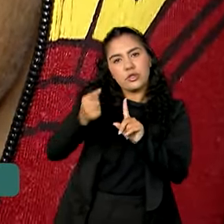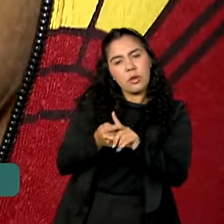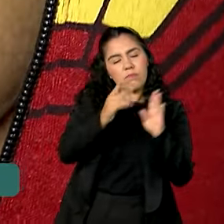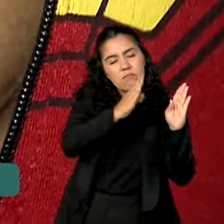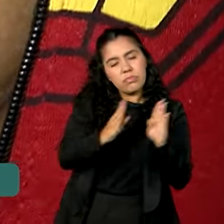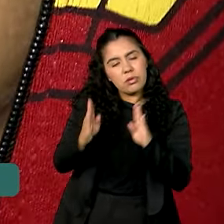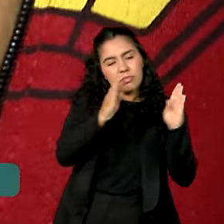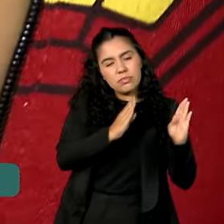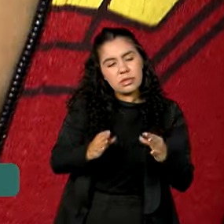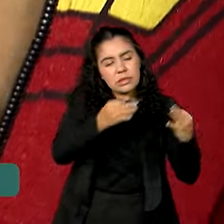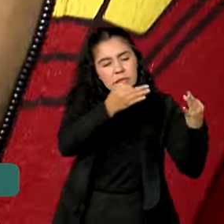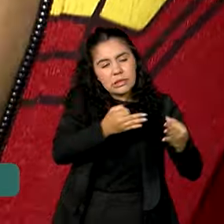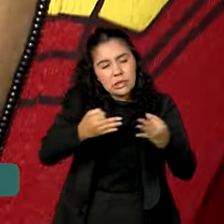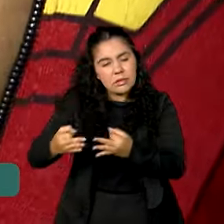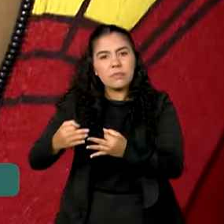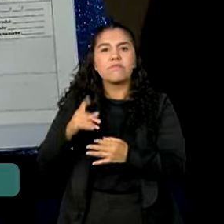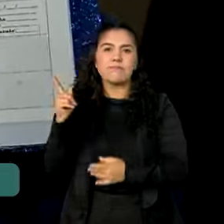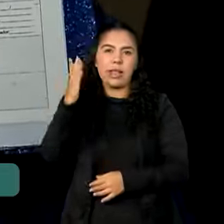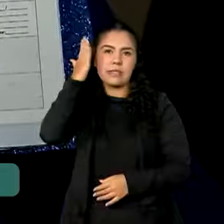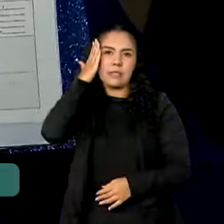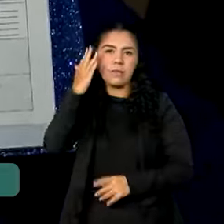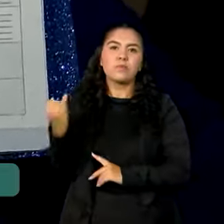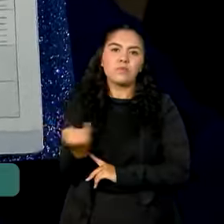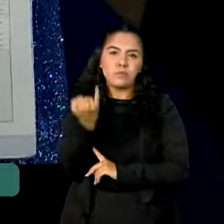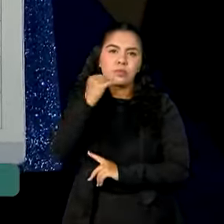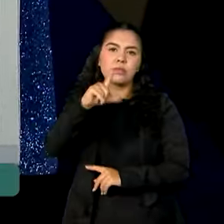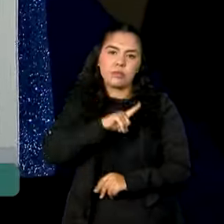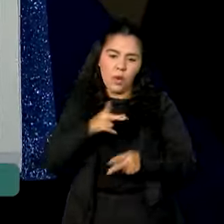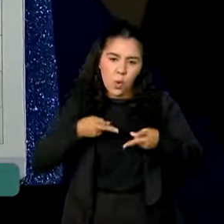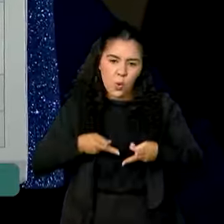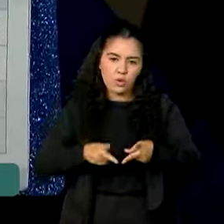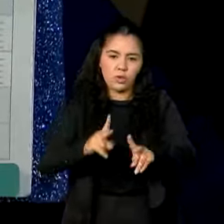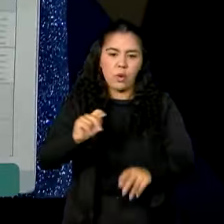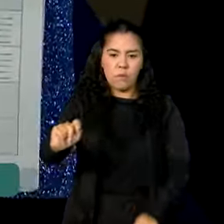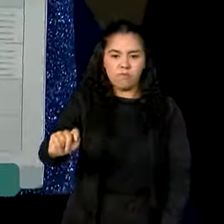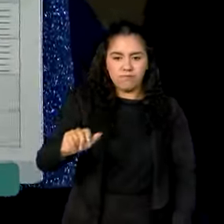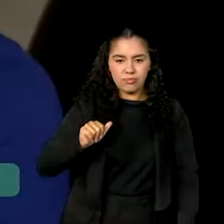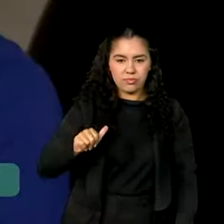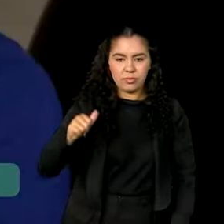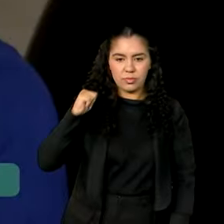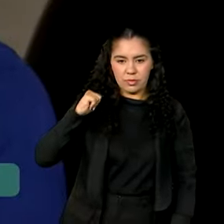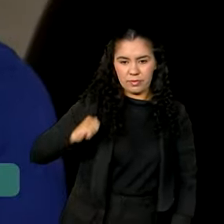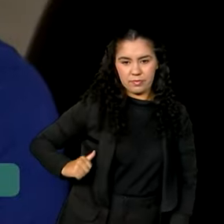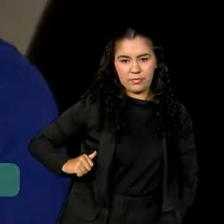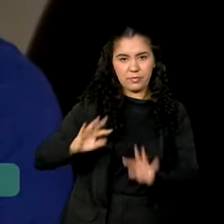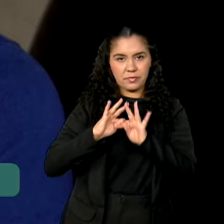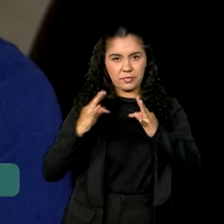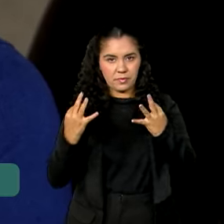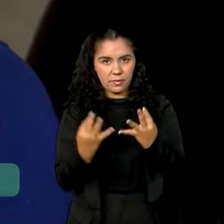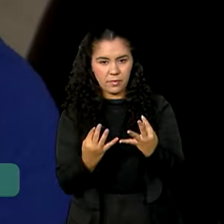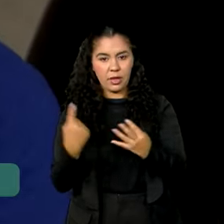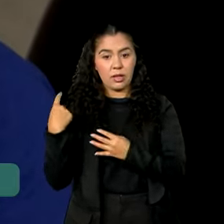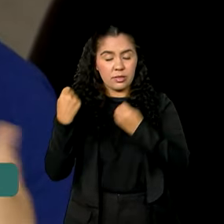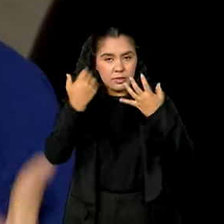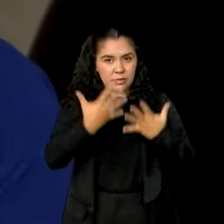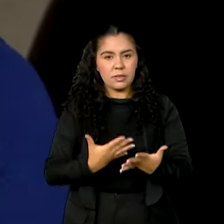Porque ela sabe da importância de continuar recebendo benefício. Ajuda bem,